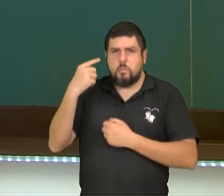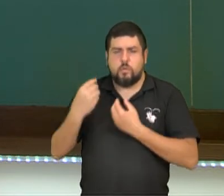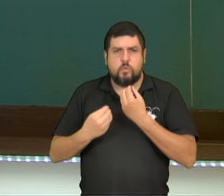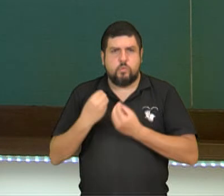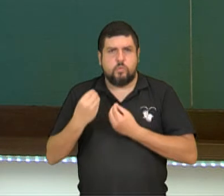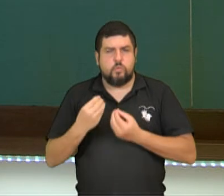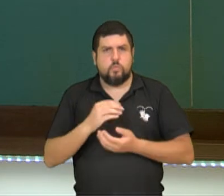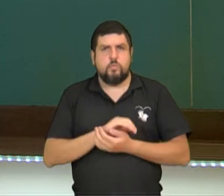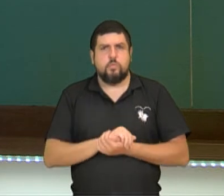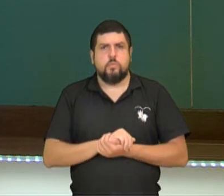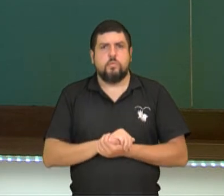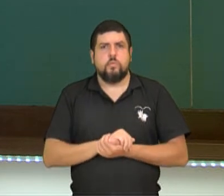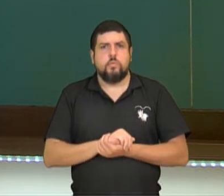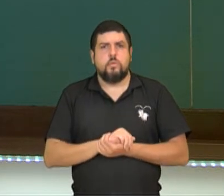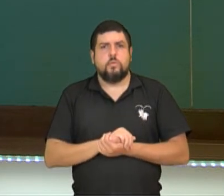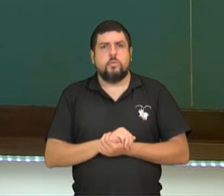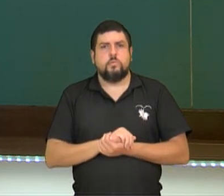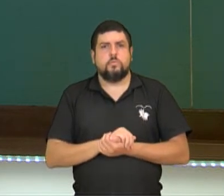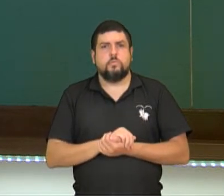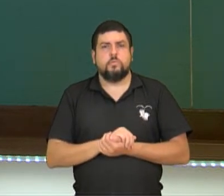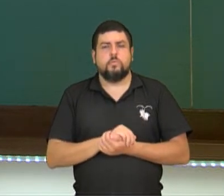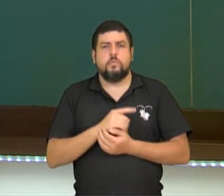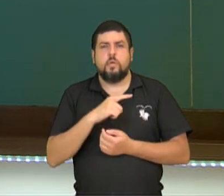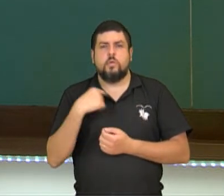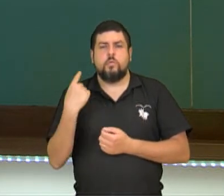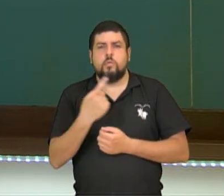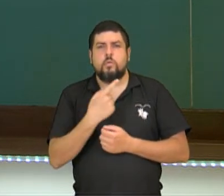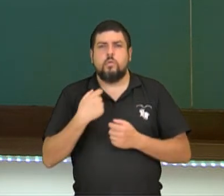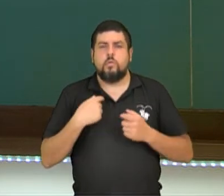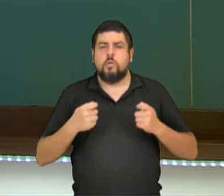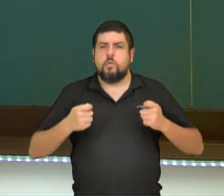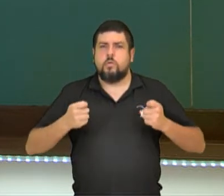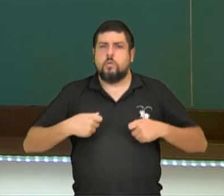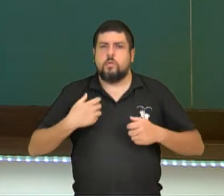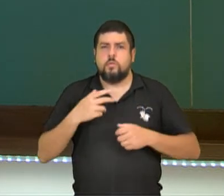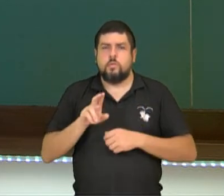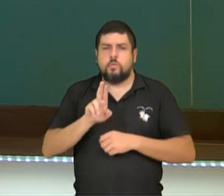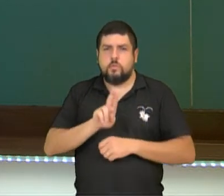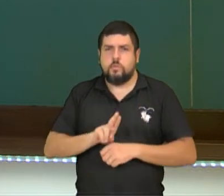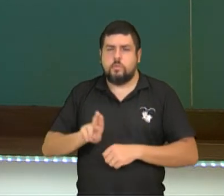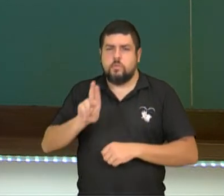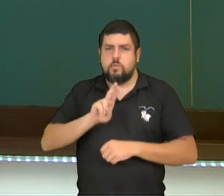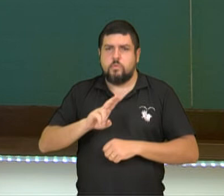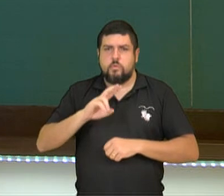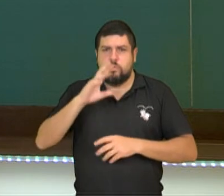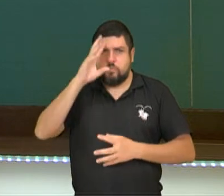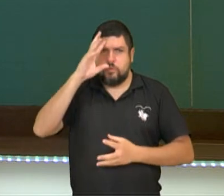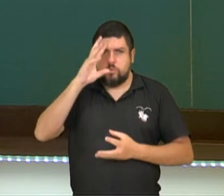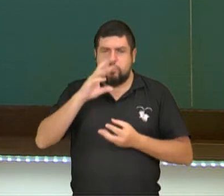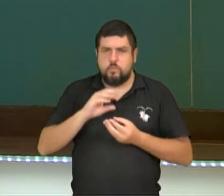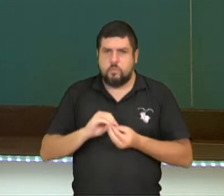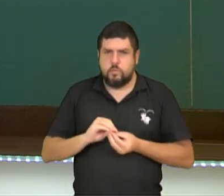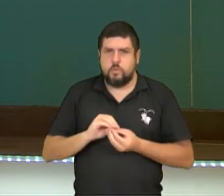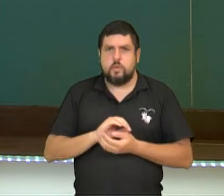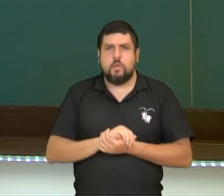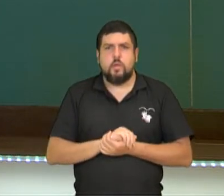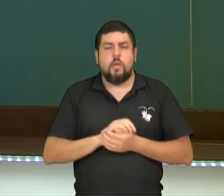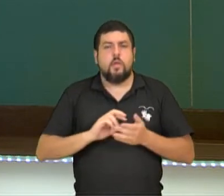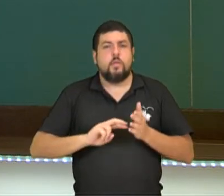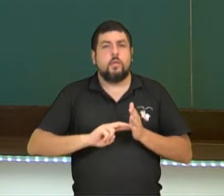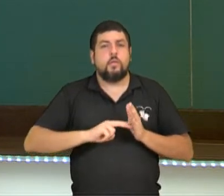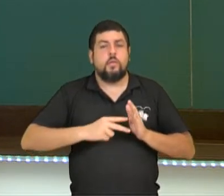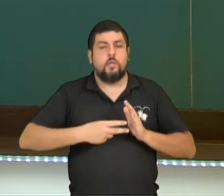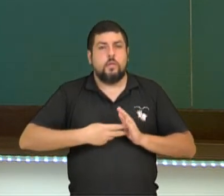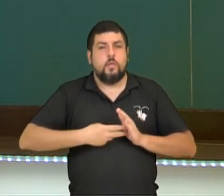Mas, pelo contrário, nós temos a ousadia de usar o nosso próprio entendimento. Isso significa